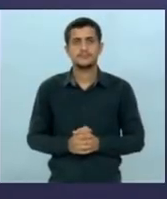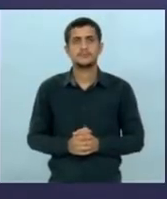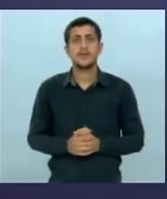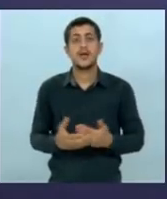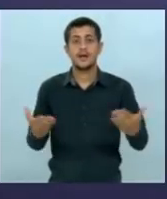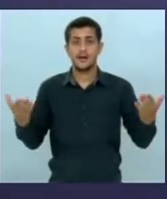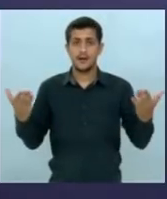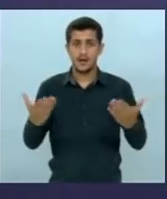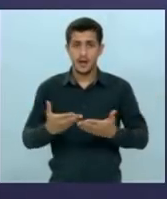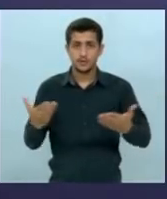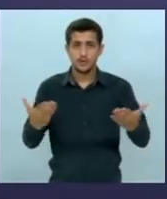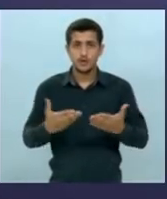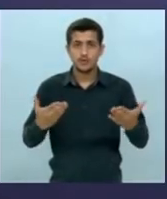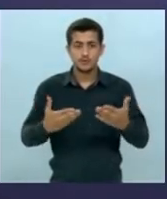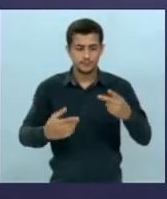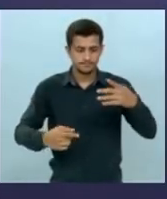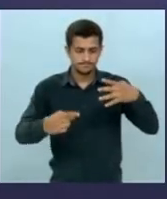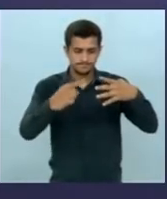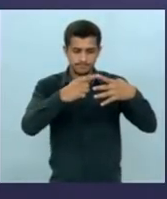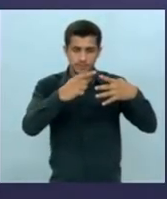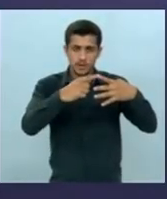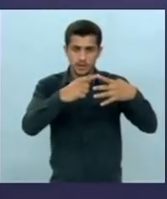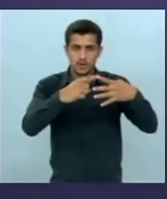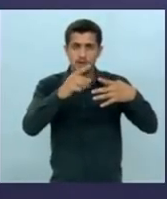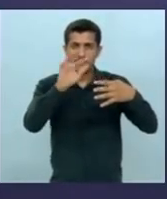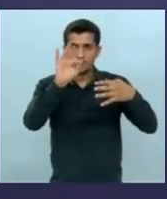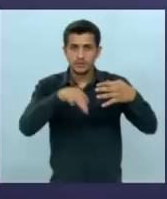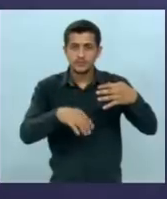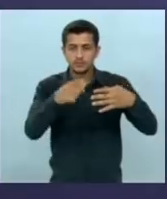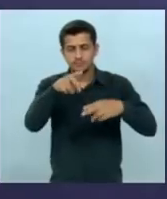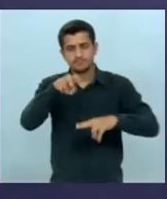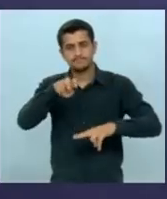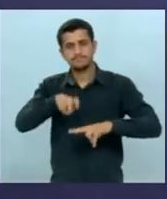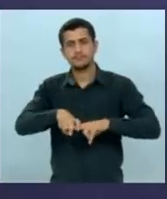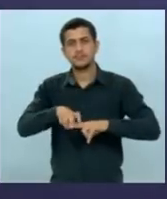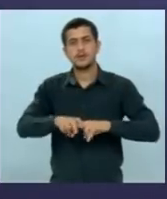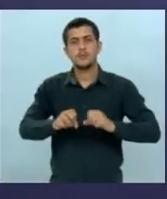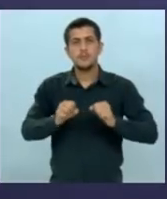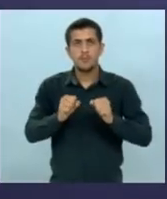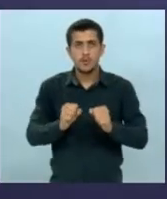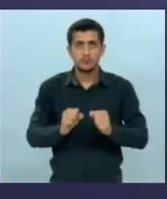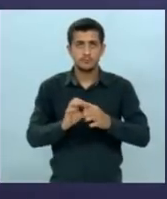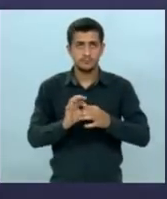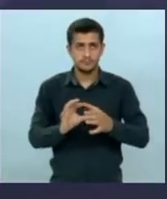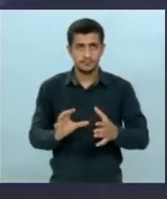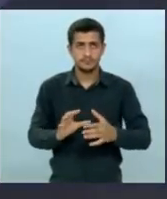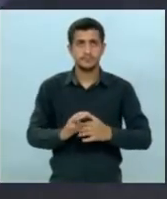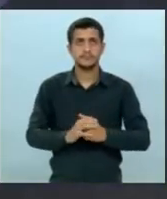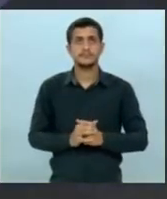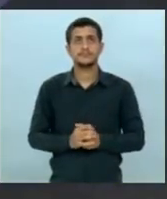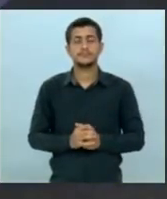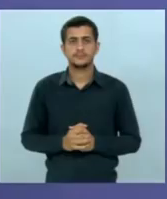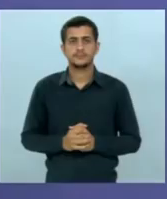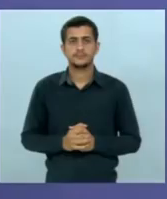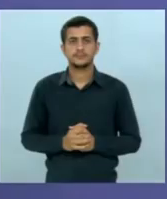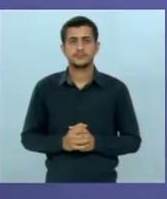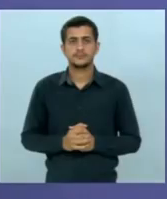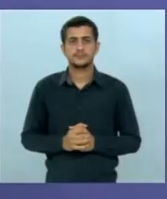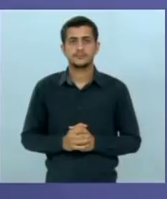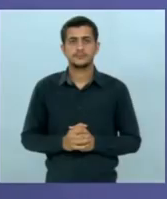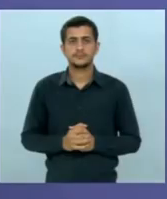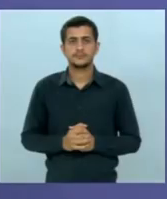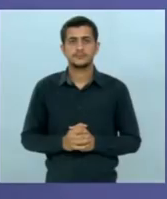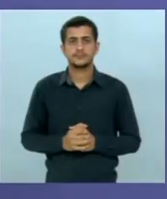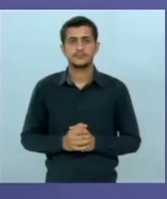concluímos assim o primeiro bloco do debate vocês podem se sentar peço que se sentem por favor e já tem